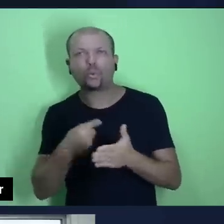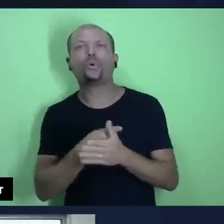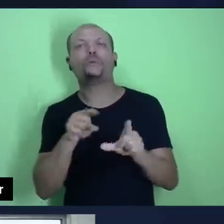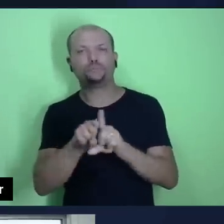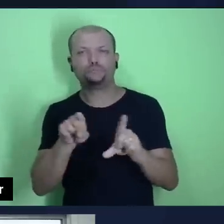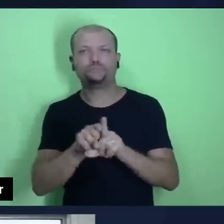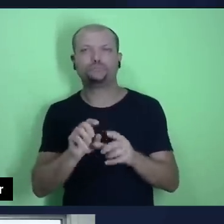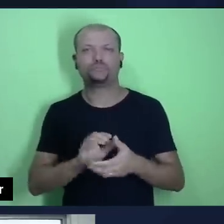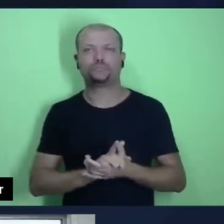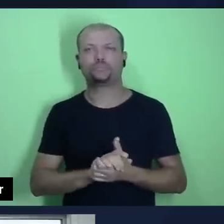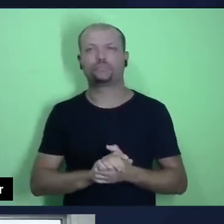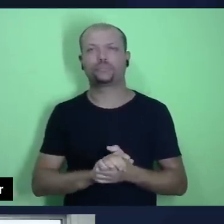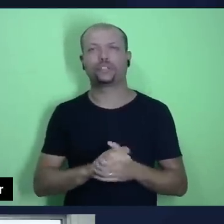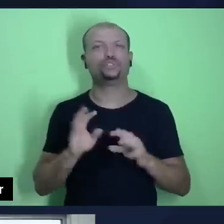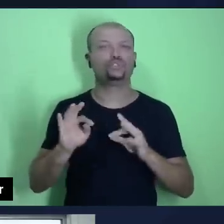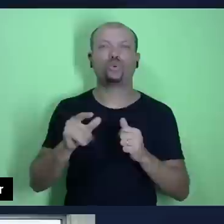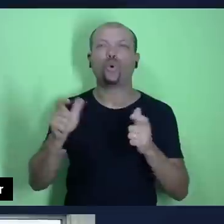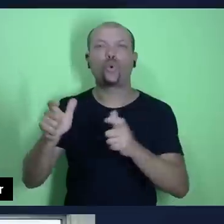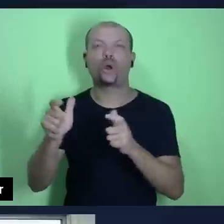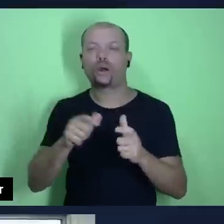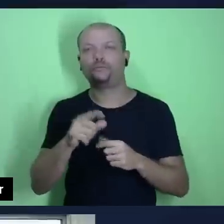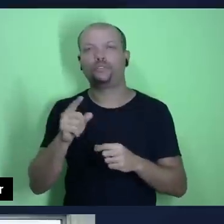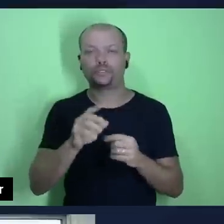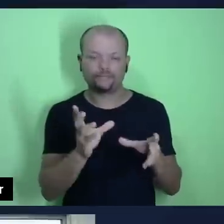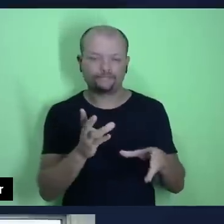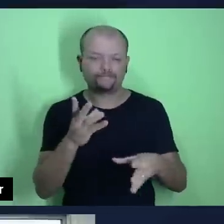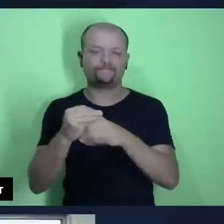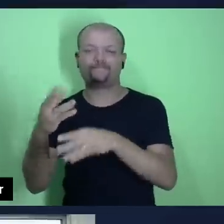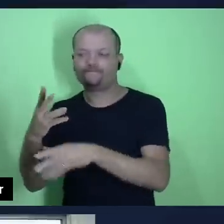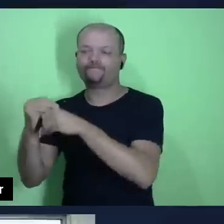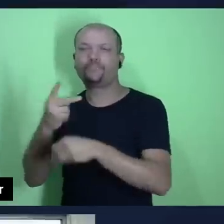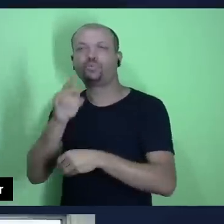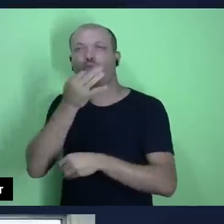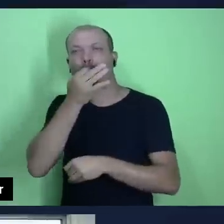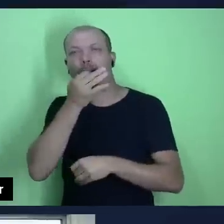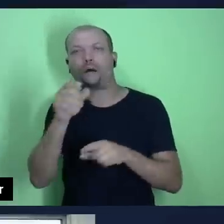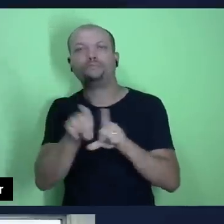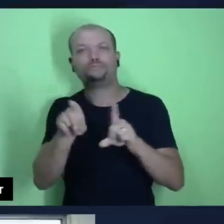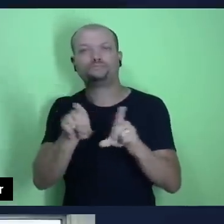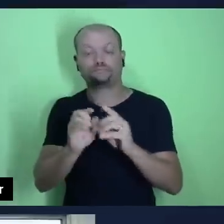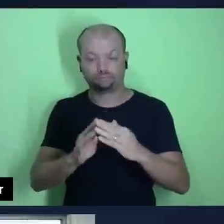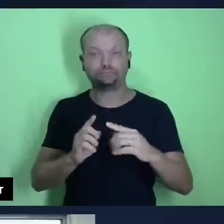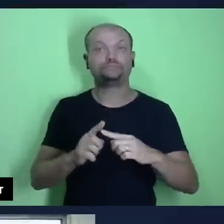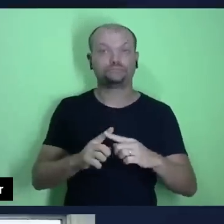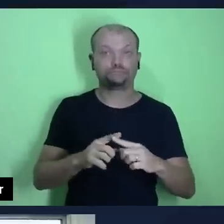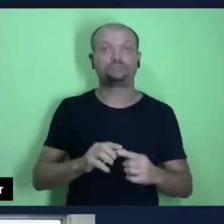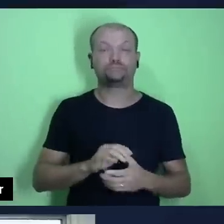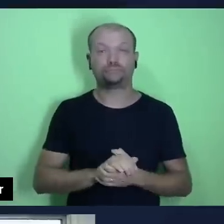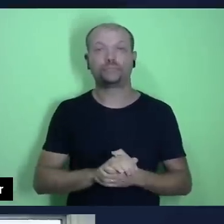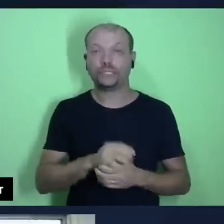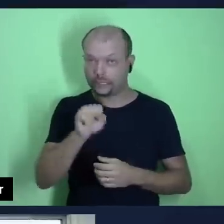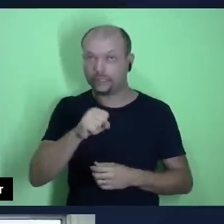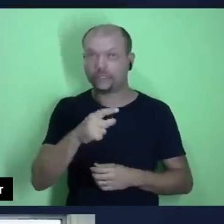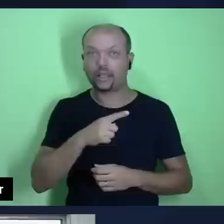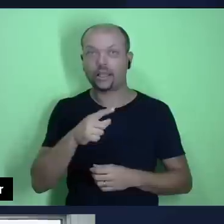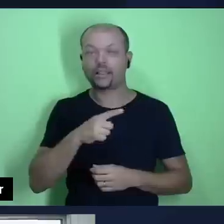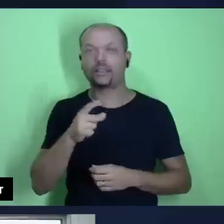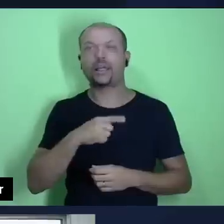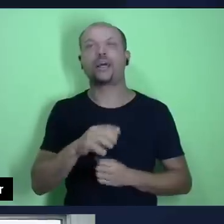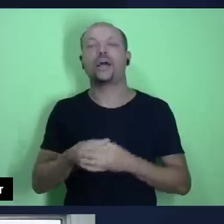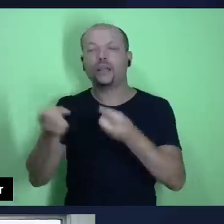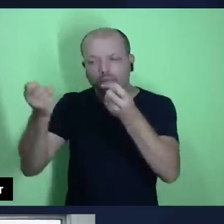de todos os lados, você formando aqui a sua opinião e a igreja, ela realmente, ela tem uma orientação